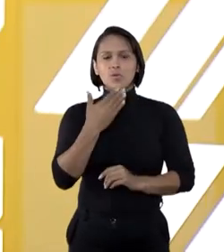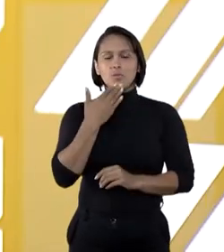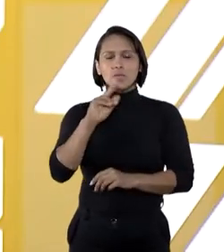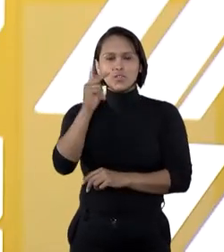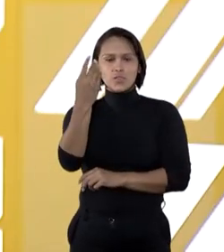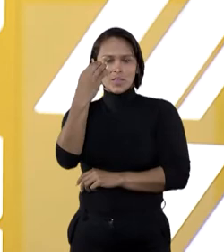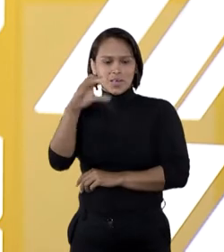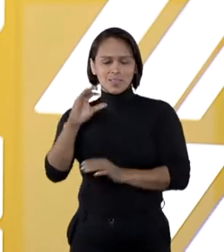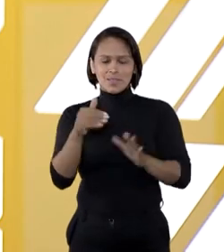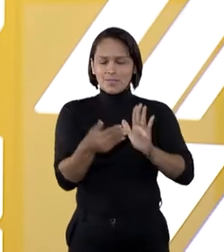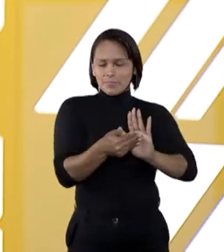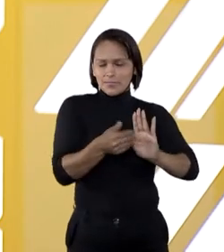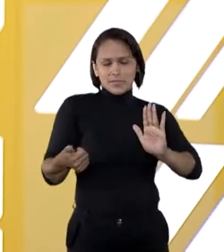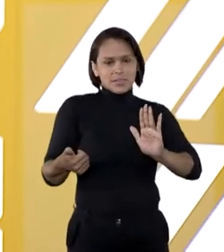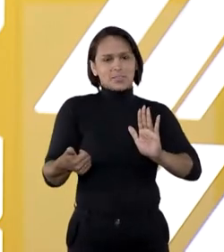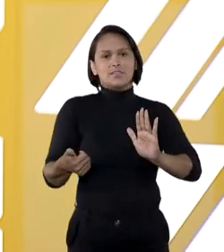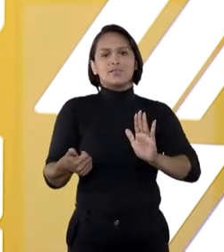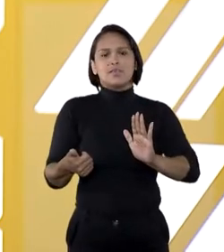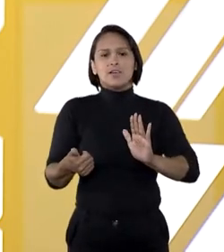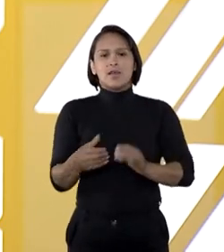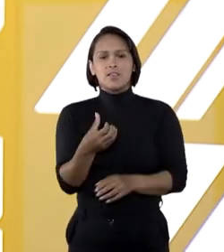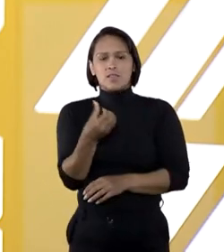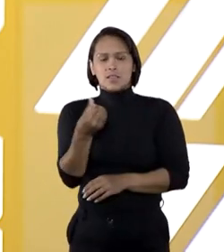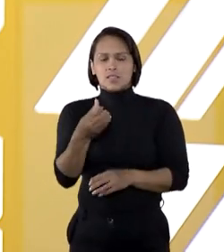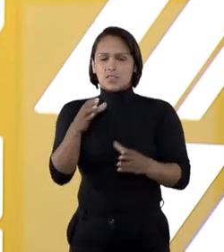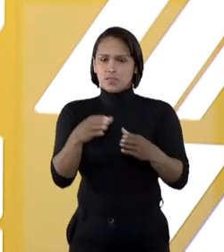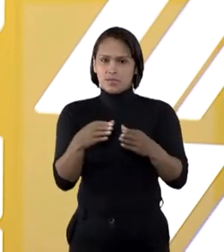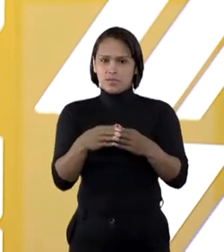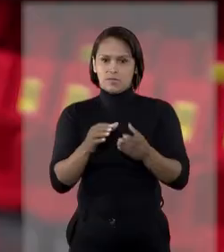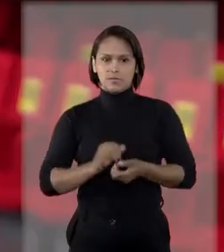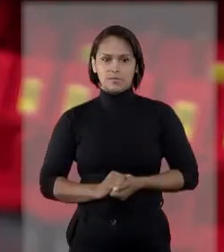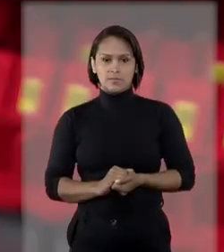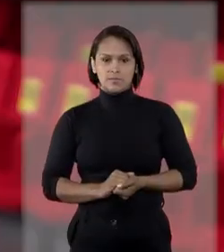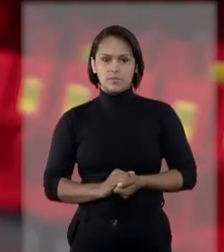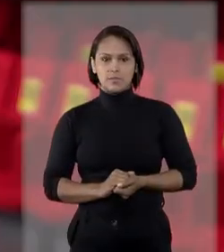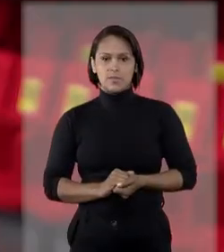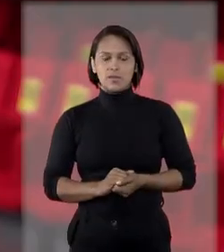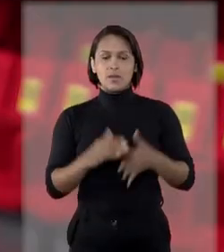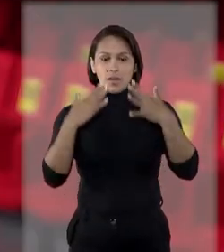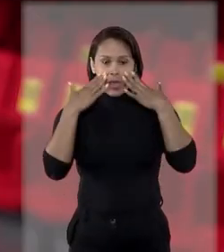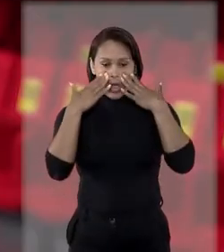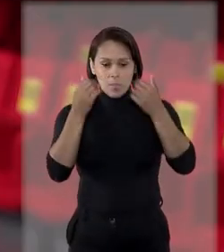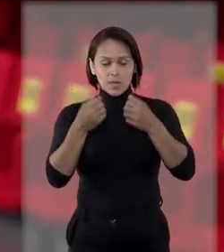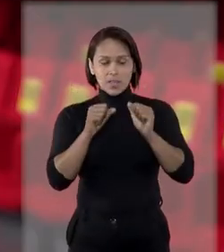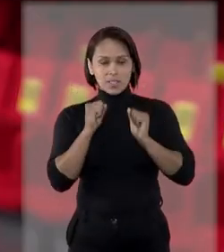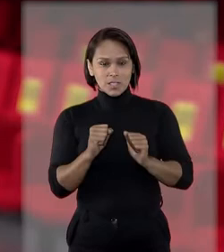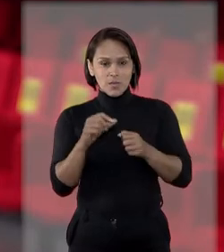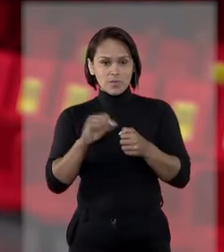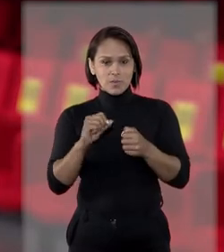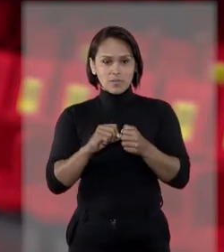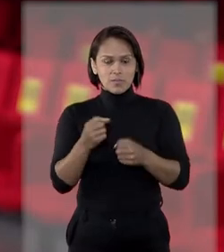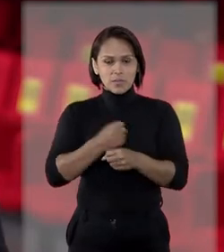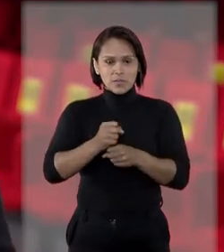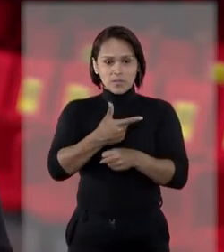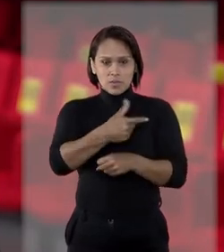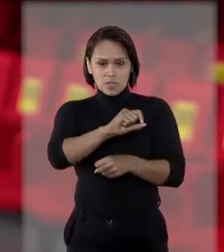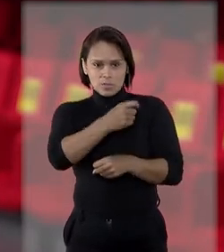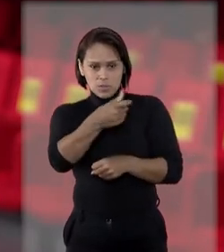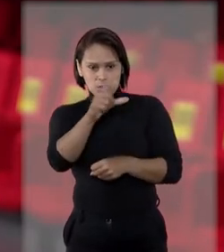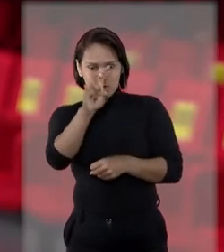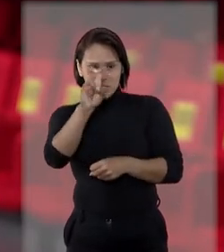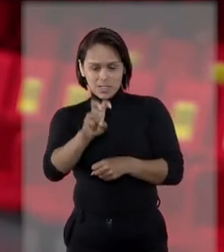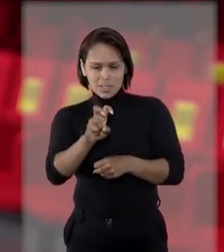pedido de abescorpos foi negado pelos ministros da sexta turma. A Operação Publicano foi deflagrada em 2015 para